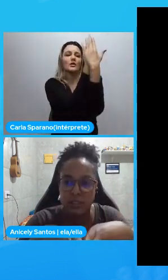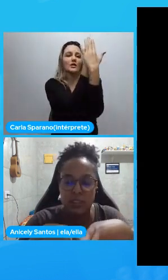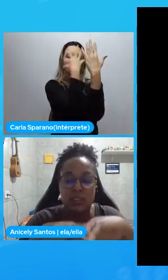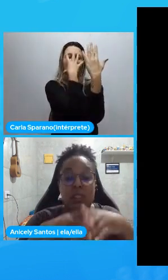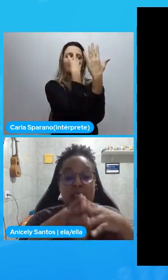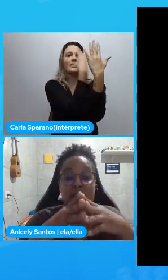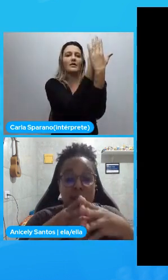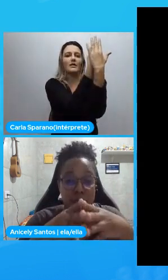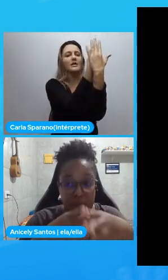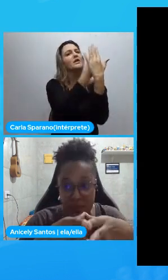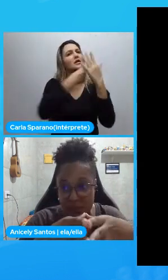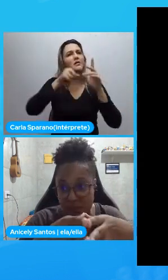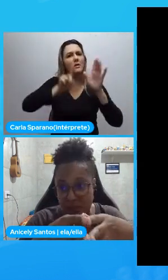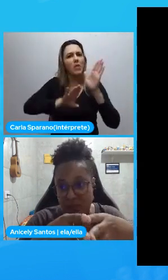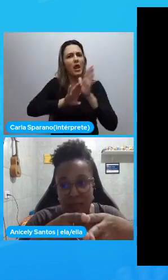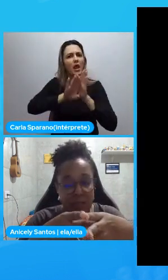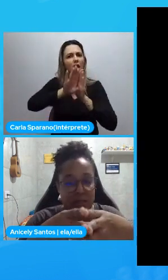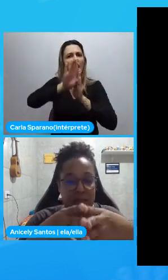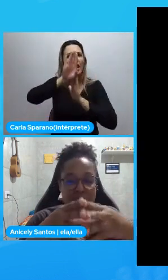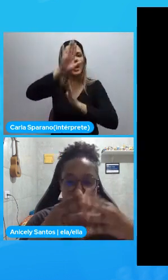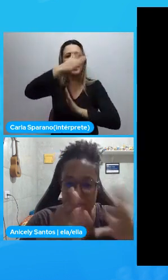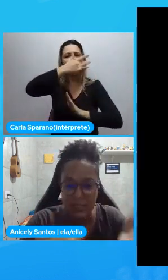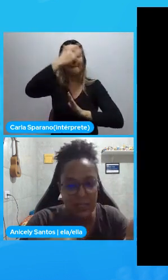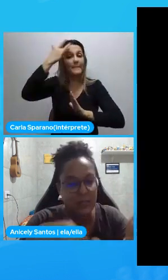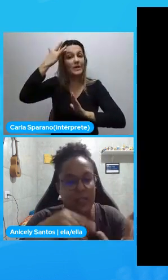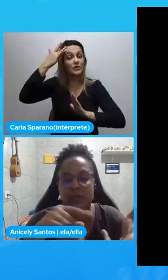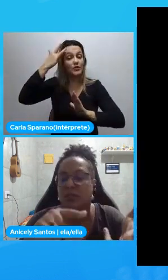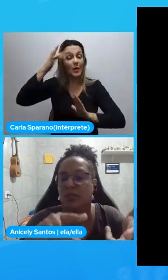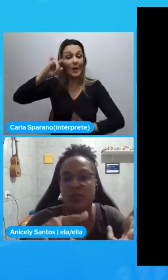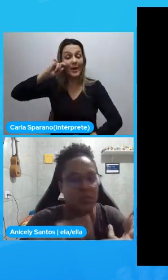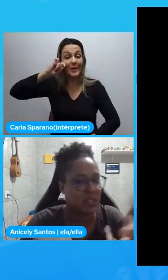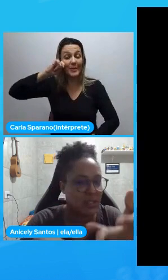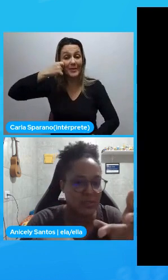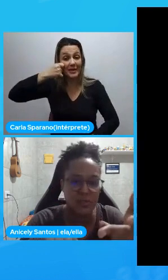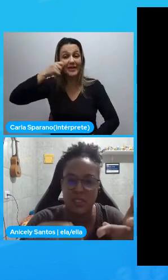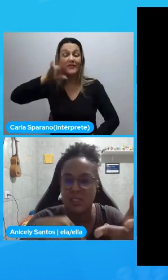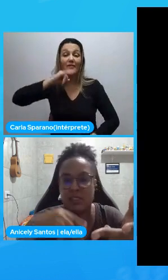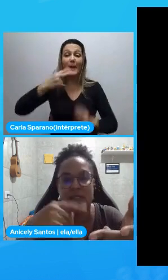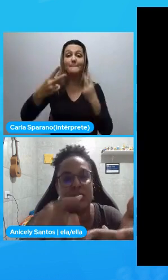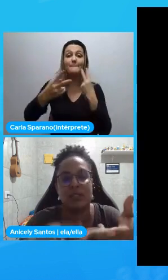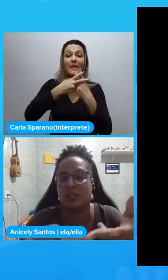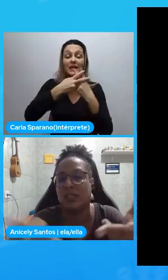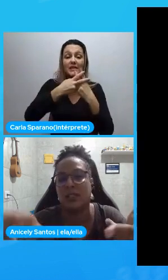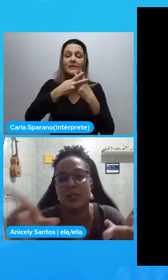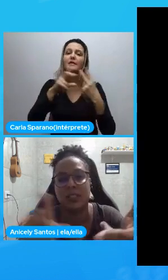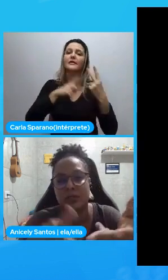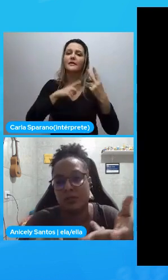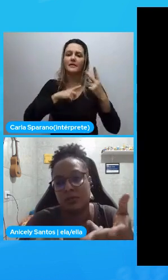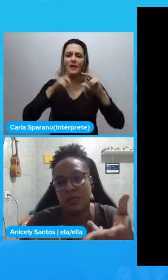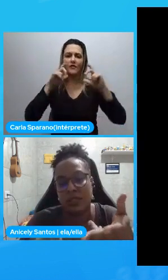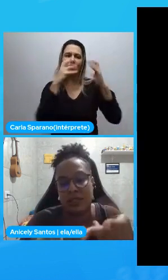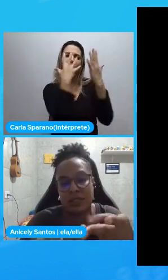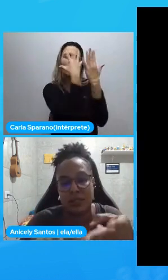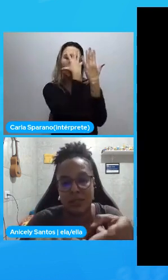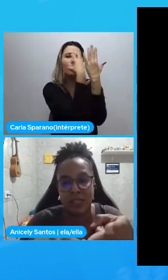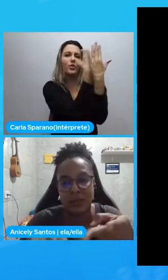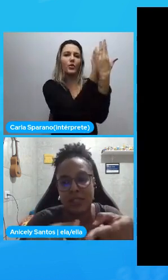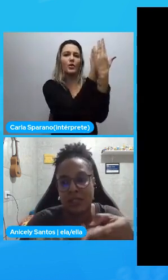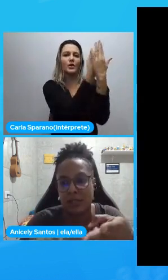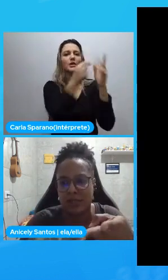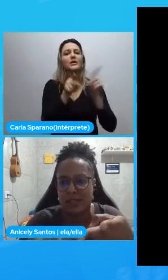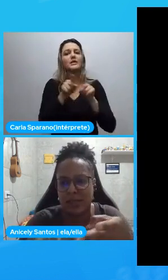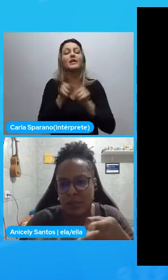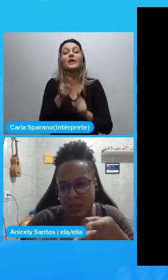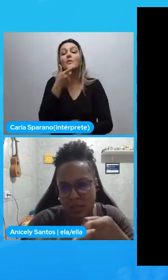pessoas negras. Sendo presas. Em reconhecimento facial. Em reconhecimento fotográfico. A gente tem o caso. Daquele menino. Da IBM.